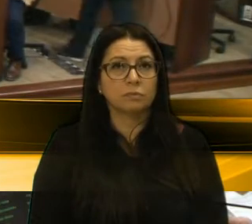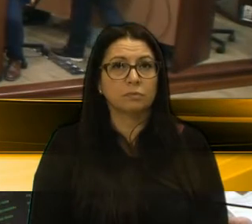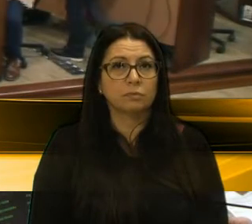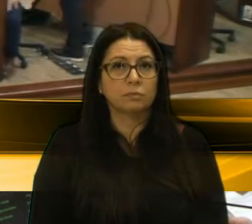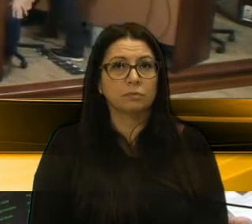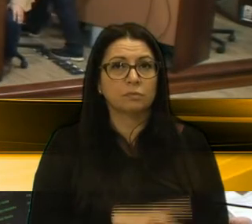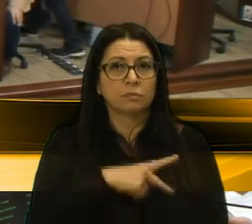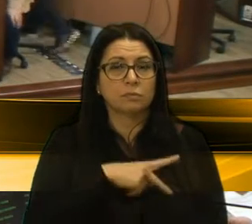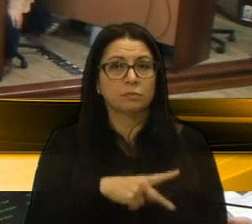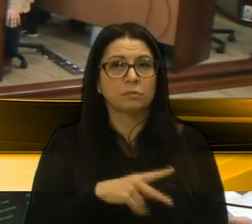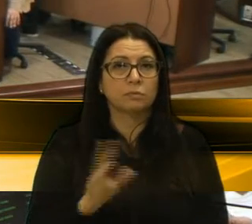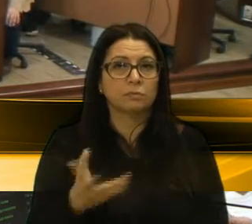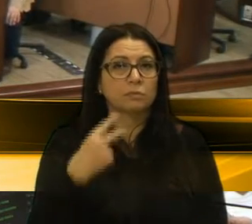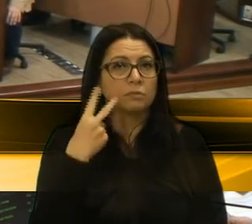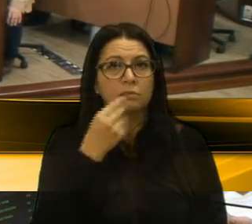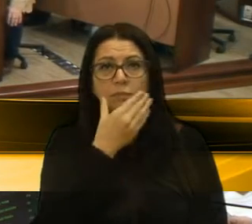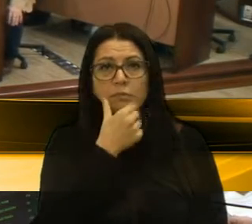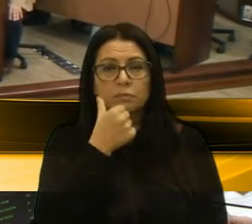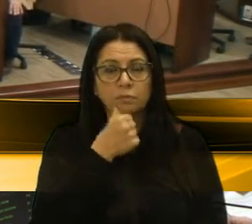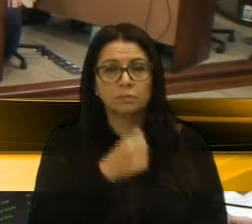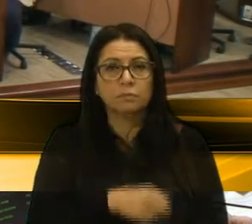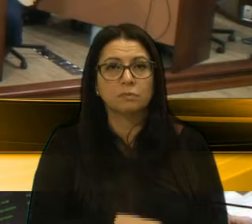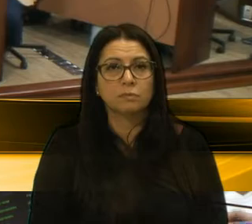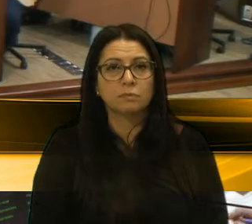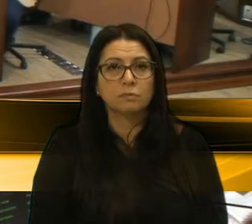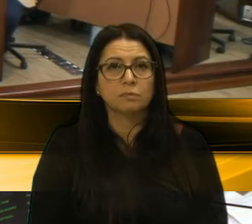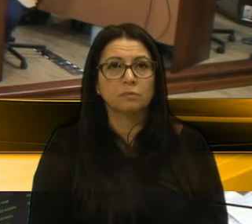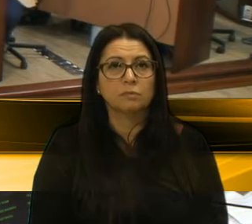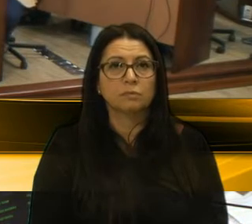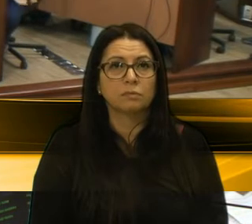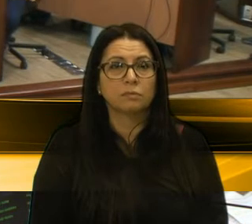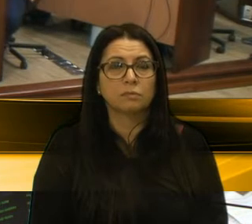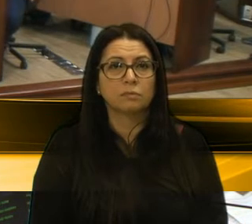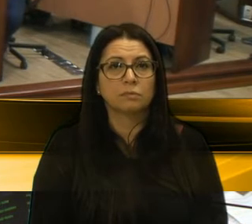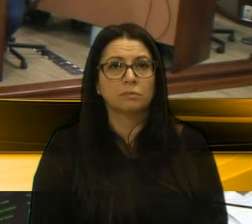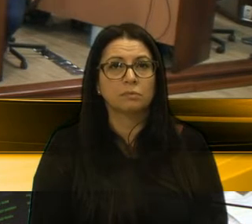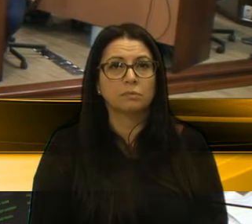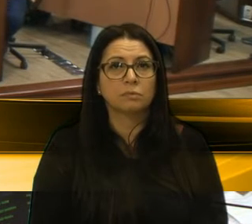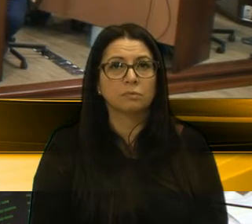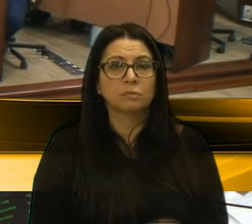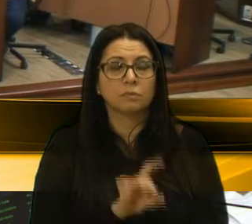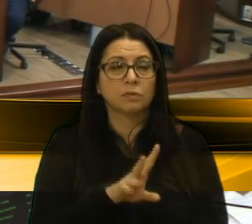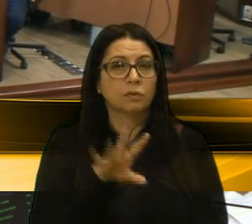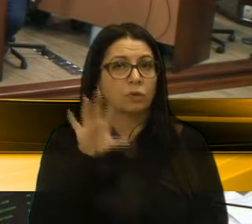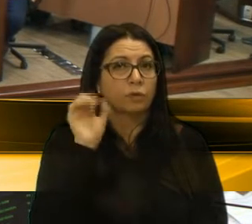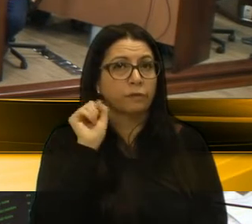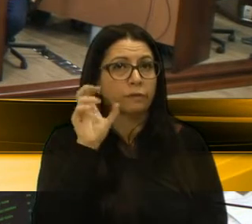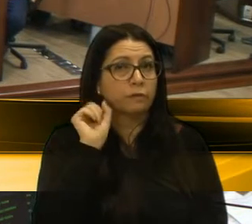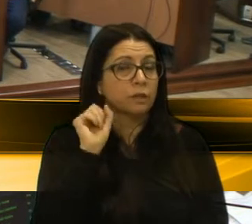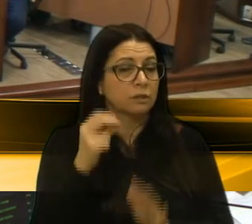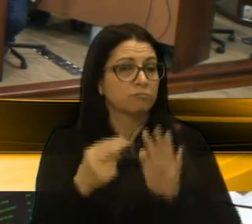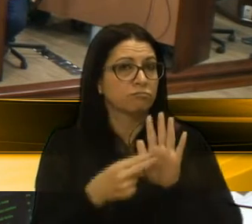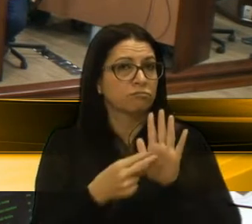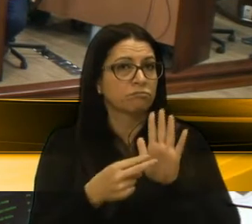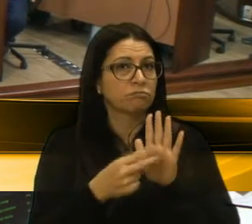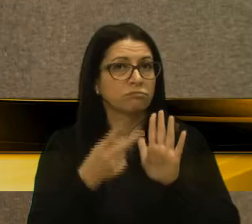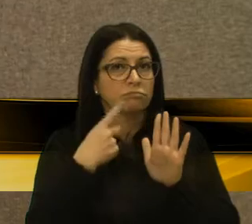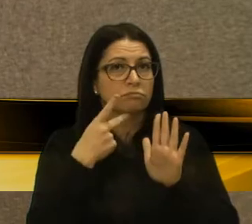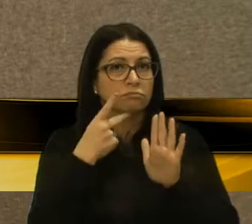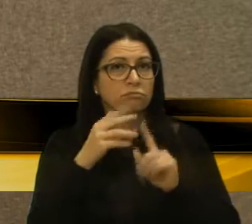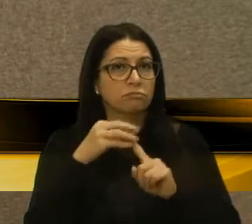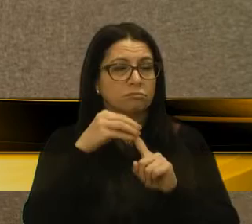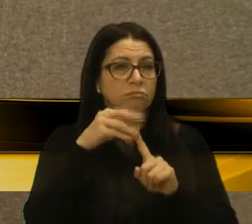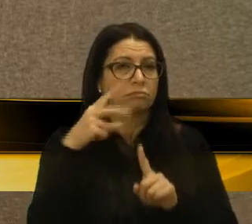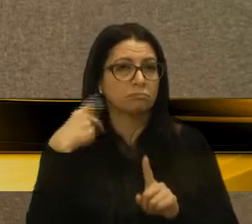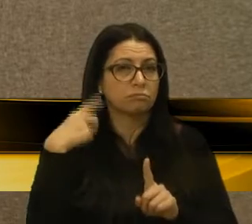Senhor presidente, senhores vereadores, é só a gente ouvir e prestar bem atenção a fala principalmente